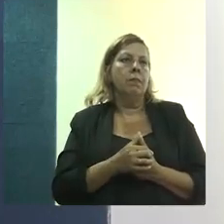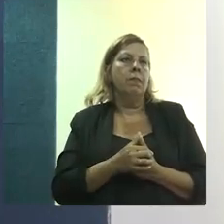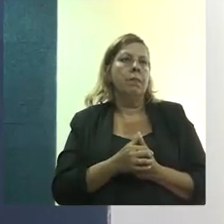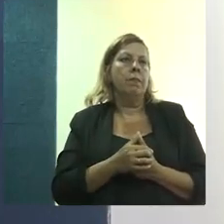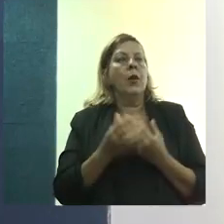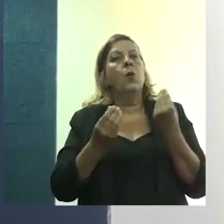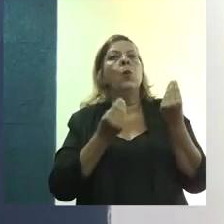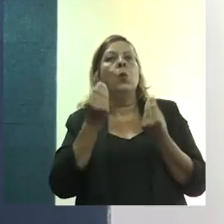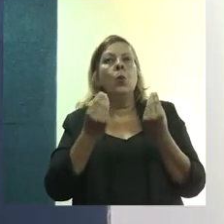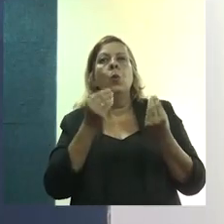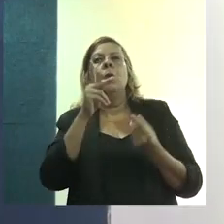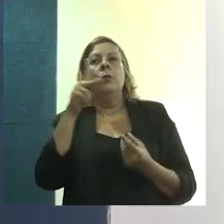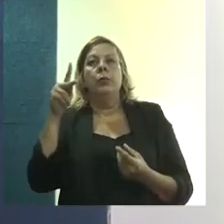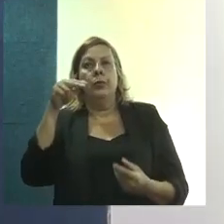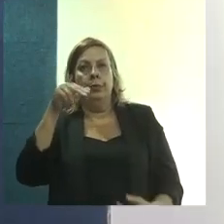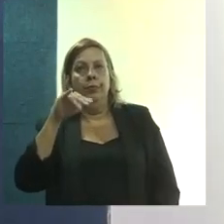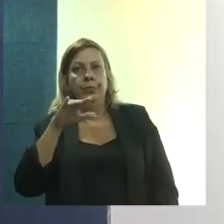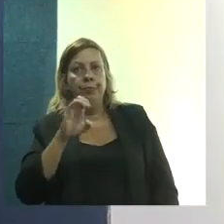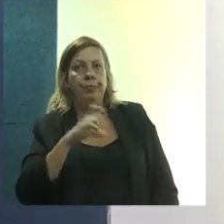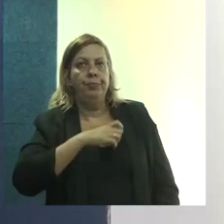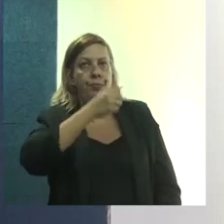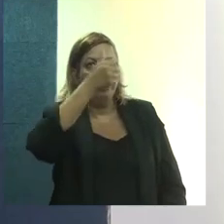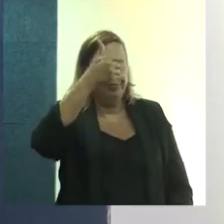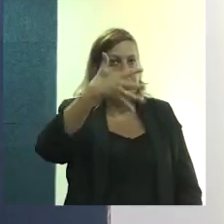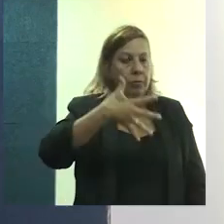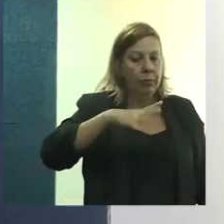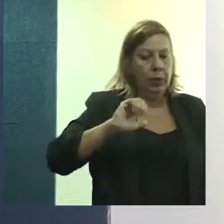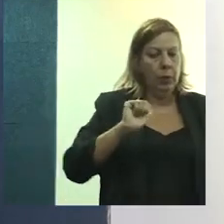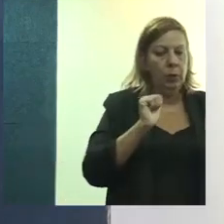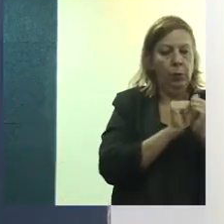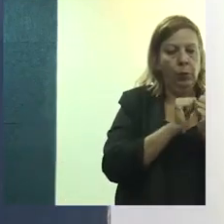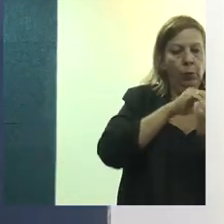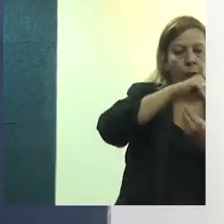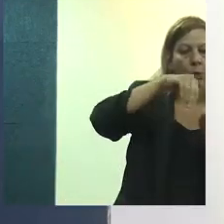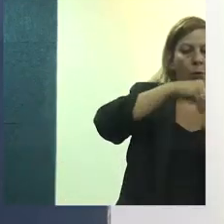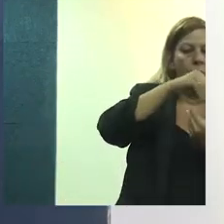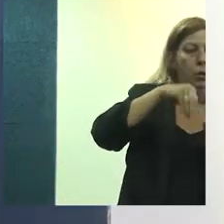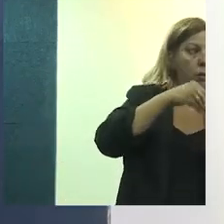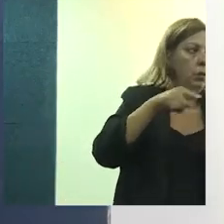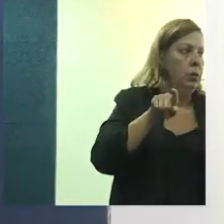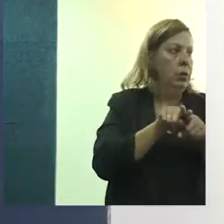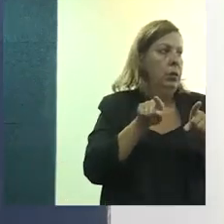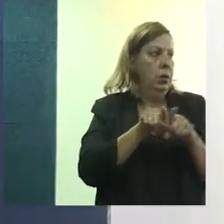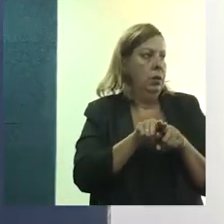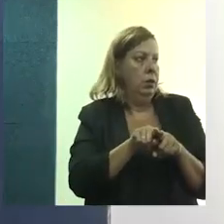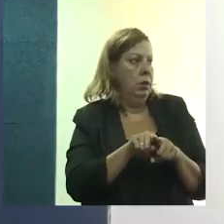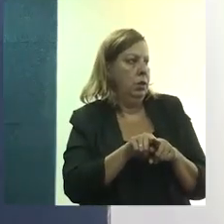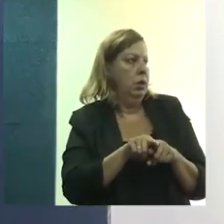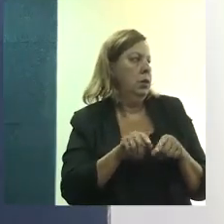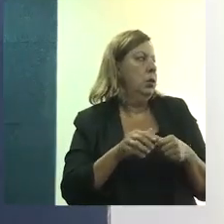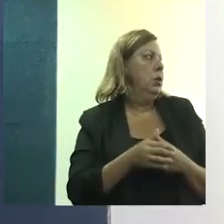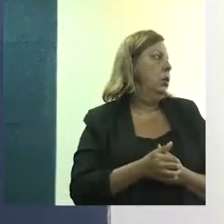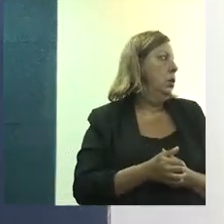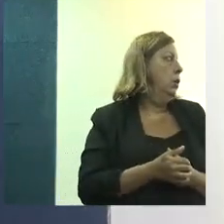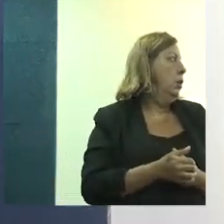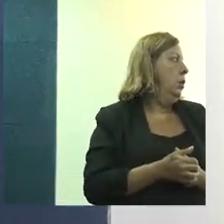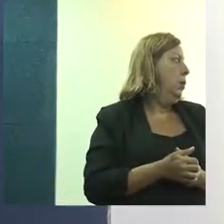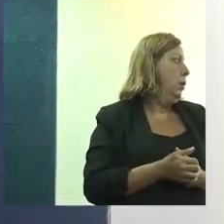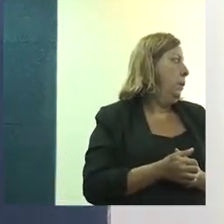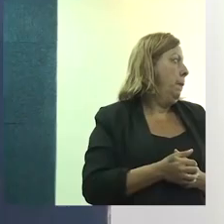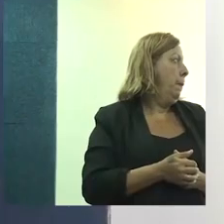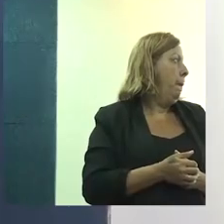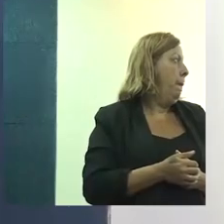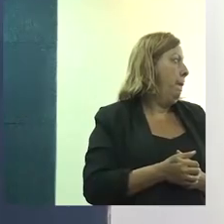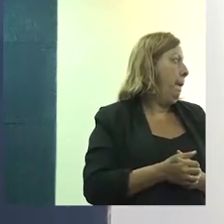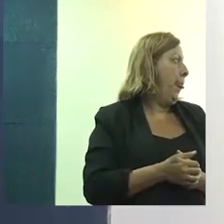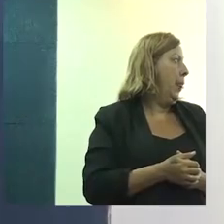como a professora Nisse falou, juntos e misturados, juntos e misturados,